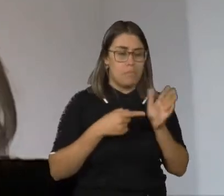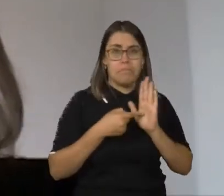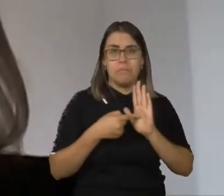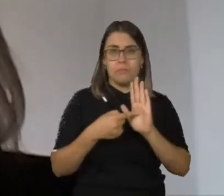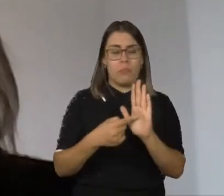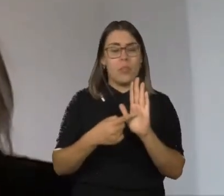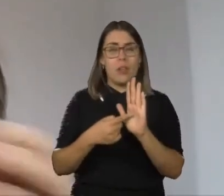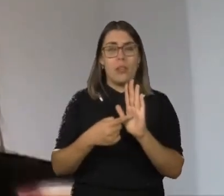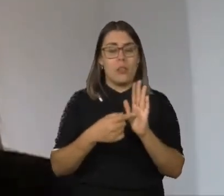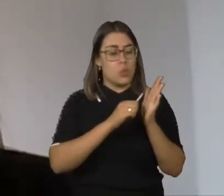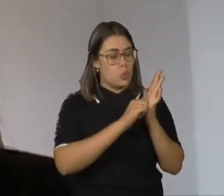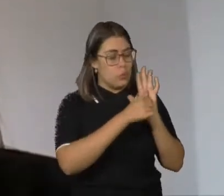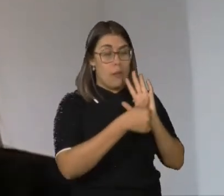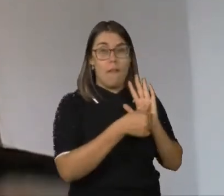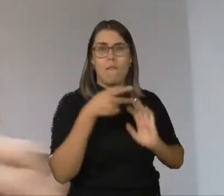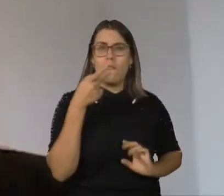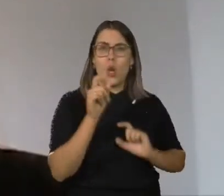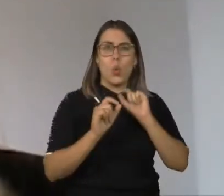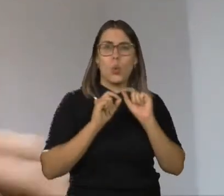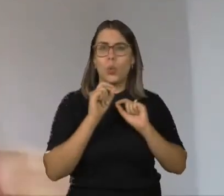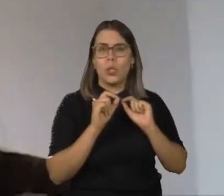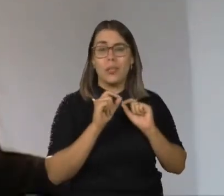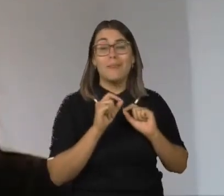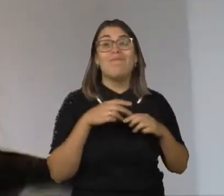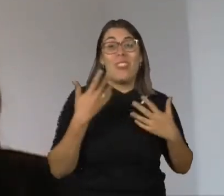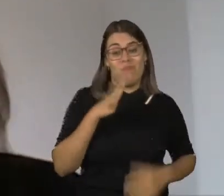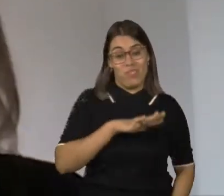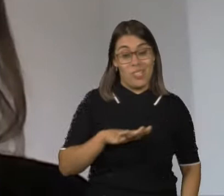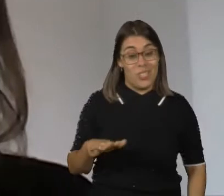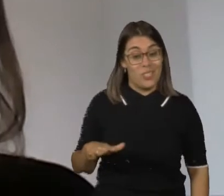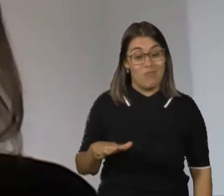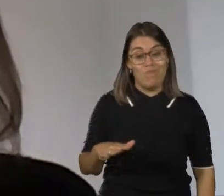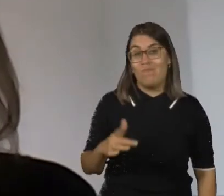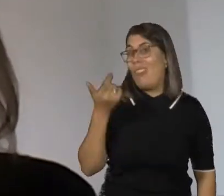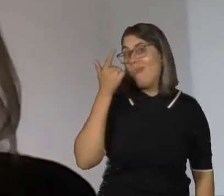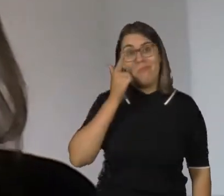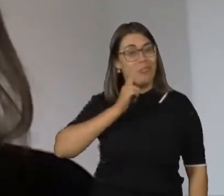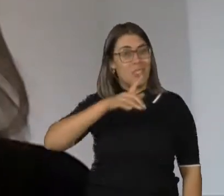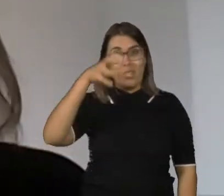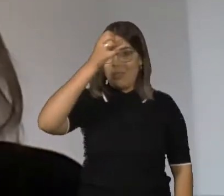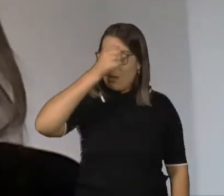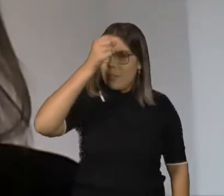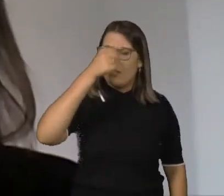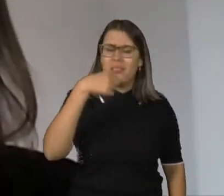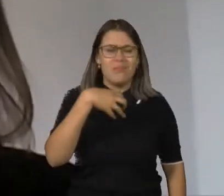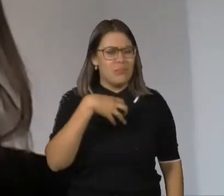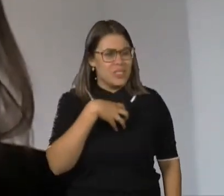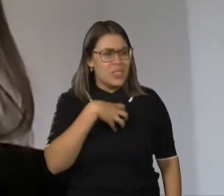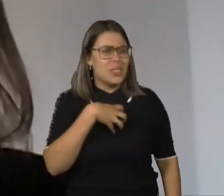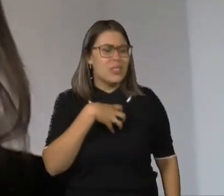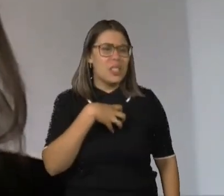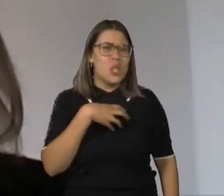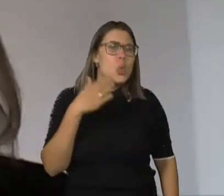Down, sentenciou, Crianças assim não aprendem. Isso me trouxe, desde que eu